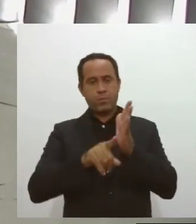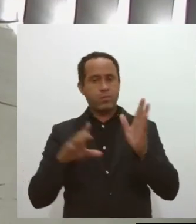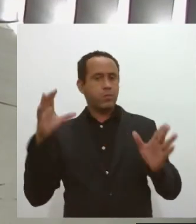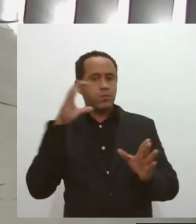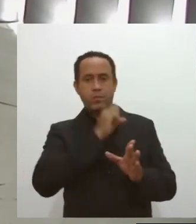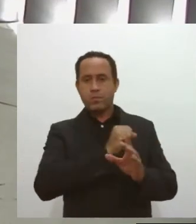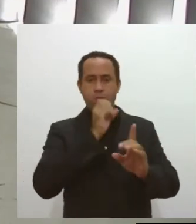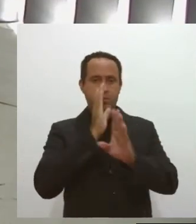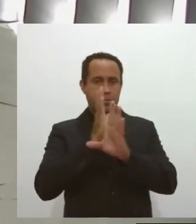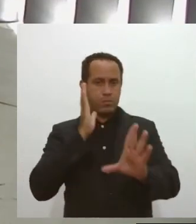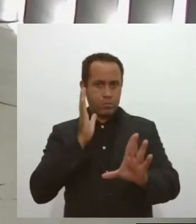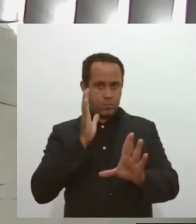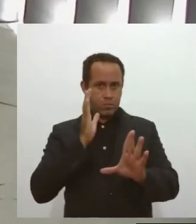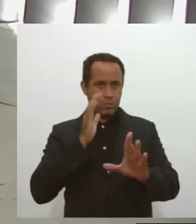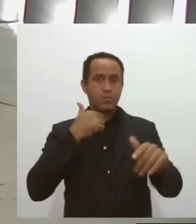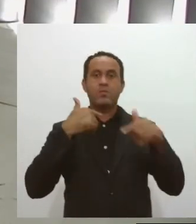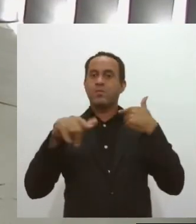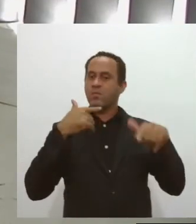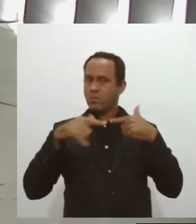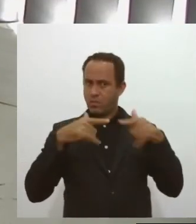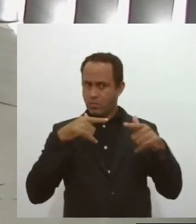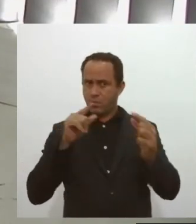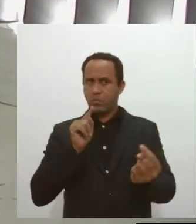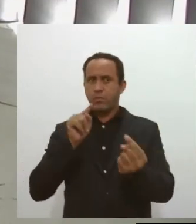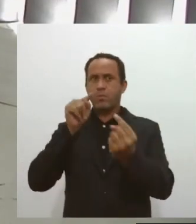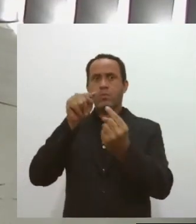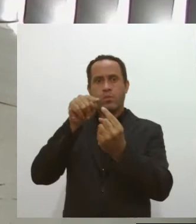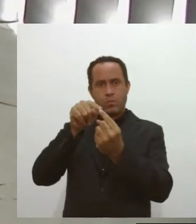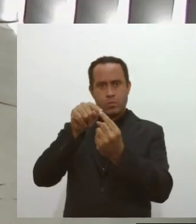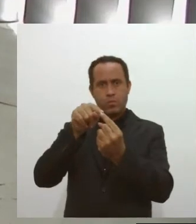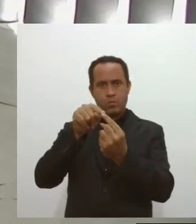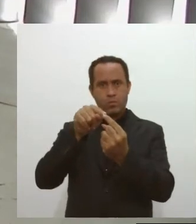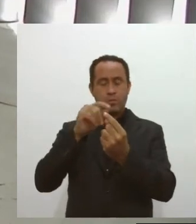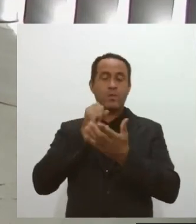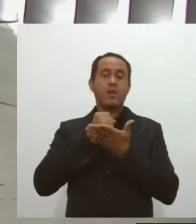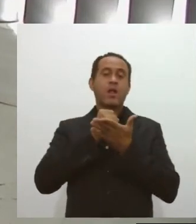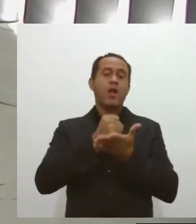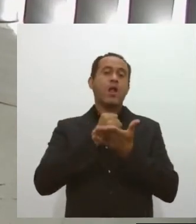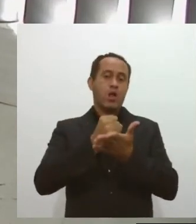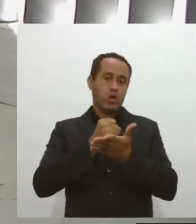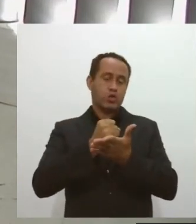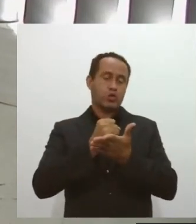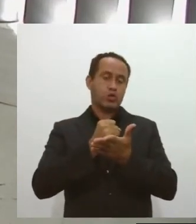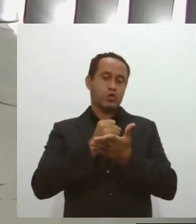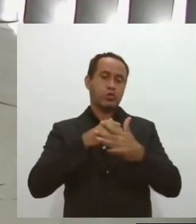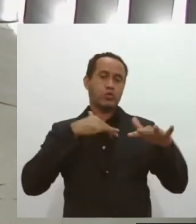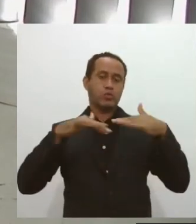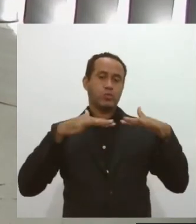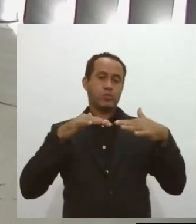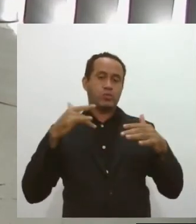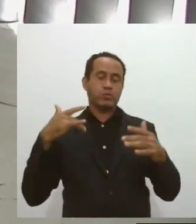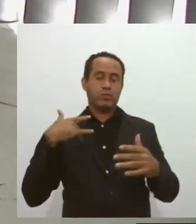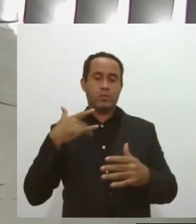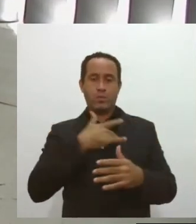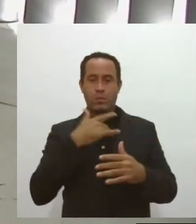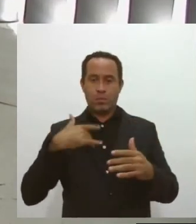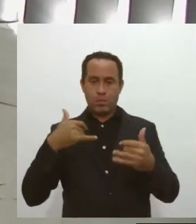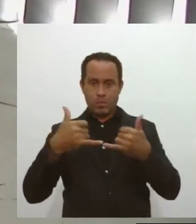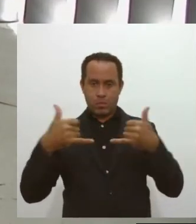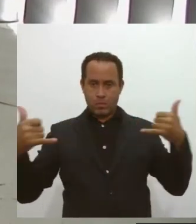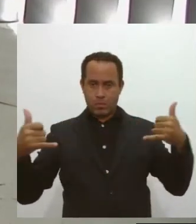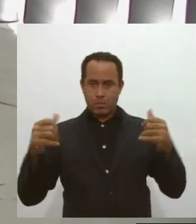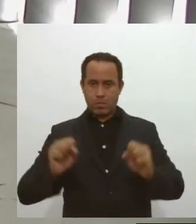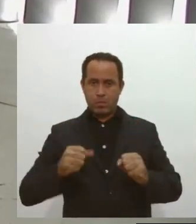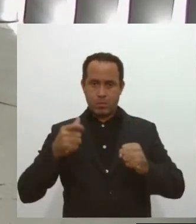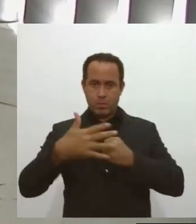-19. O trabalho tem como objetivo colaborar com as ações de vigilância em saúde no enfrentamento à